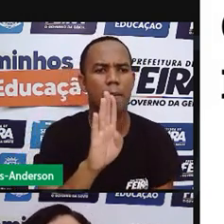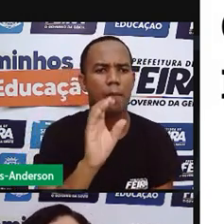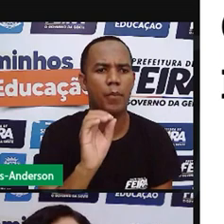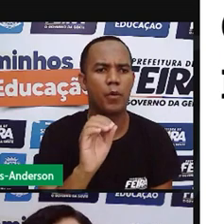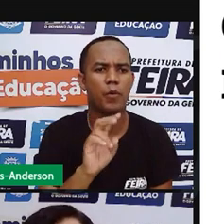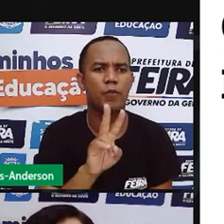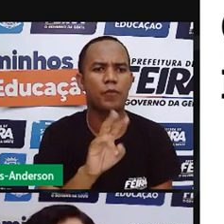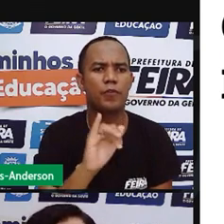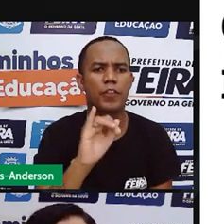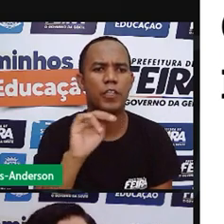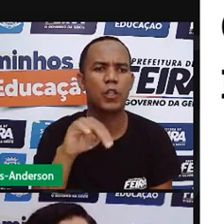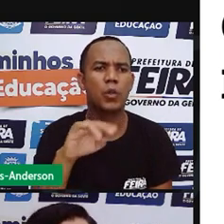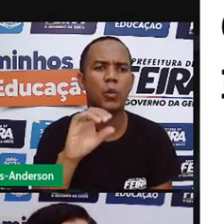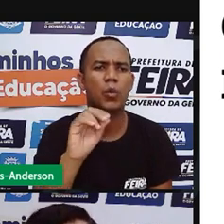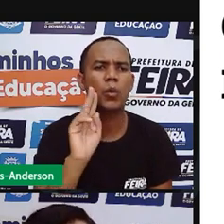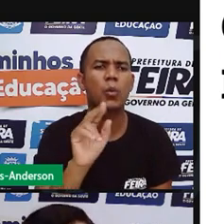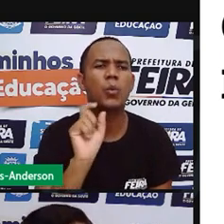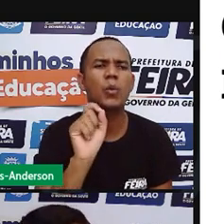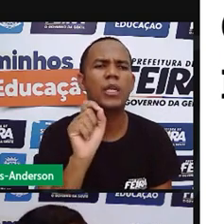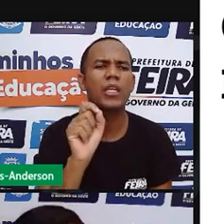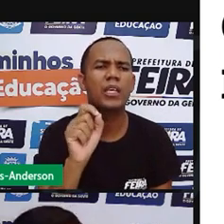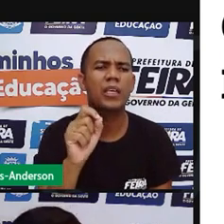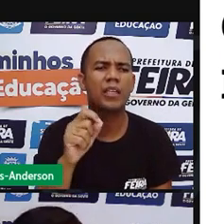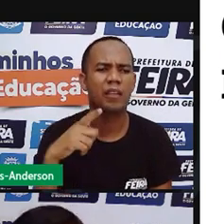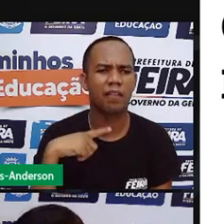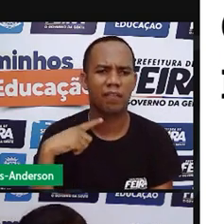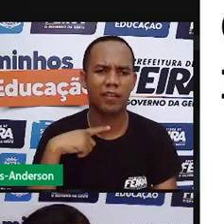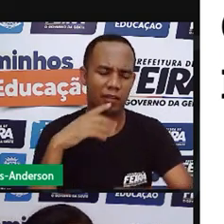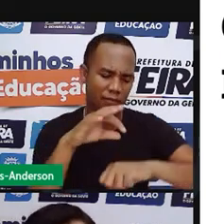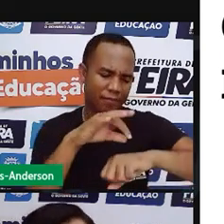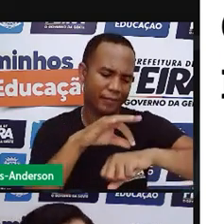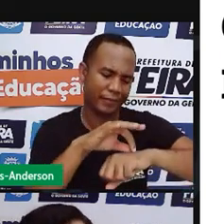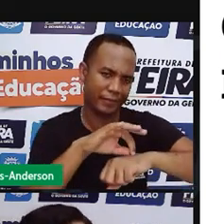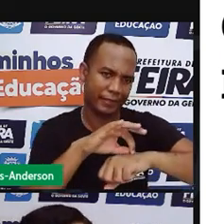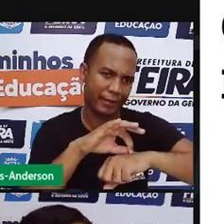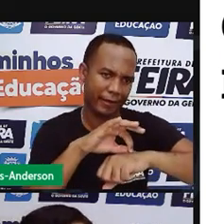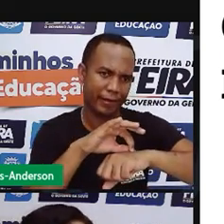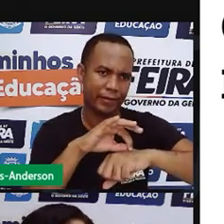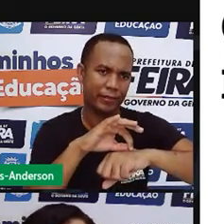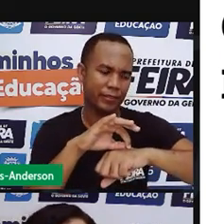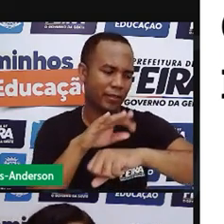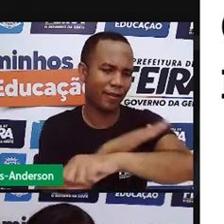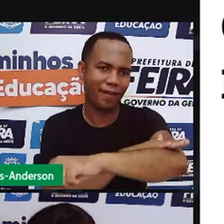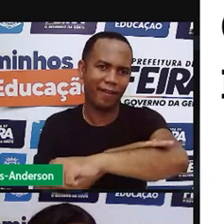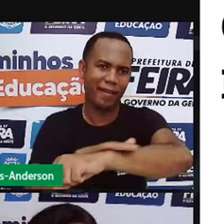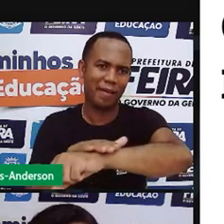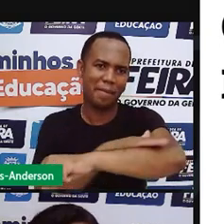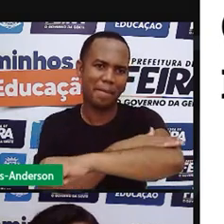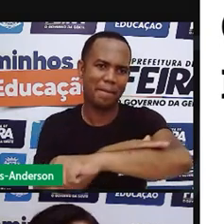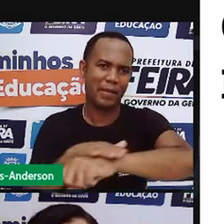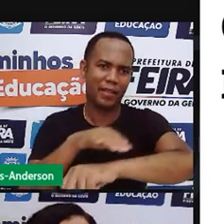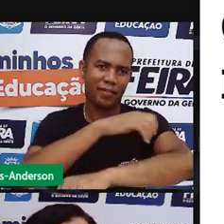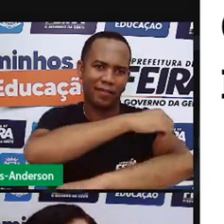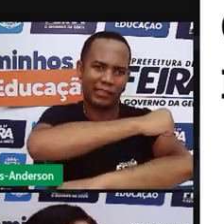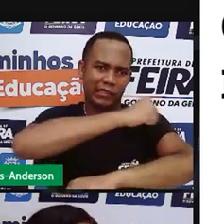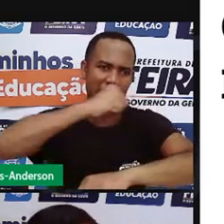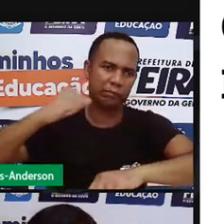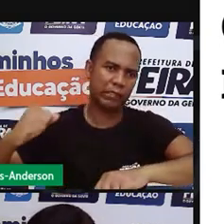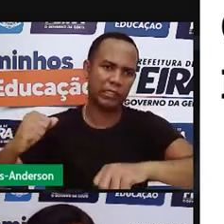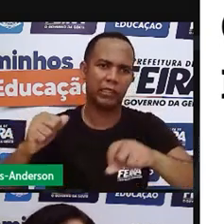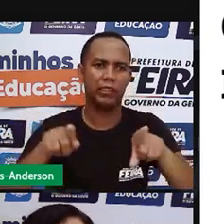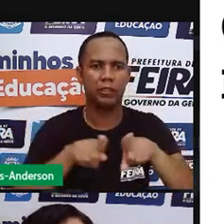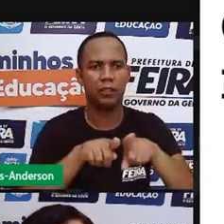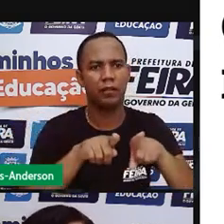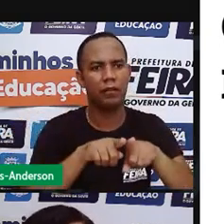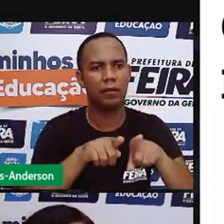dá pra gente? O boi dá a carne, o couro, não é verdade? A vaca a